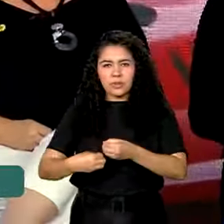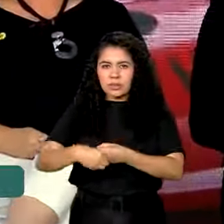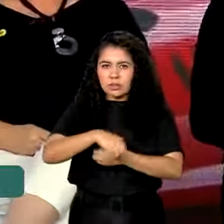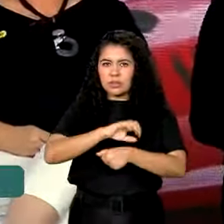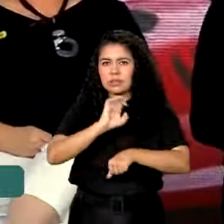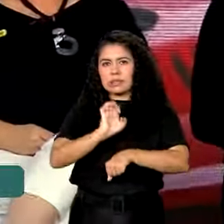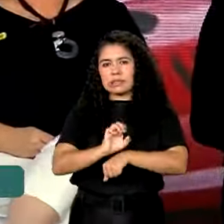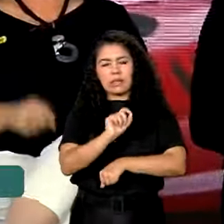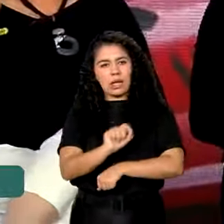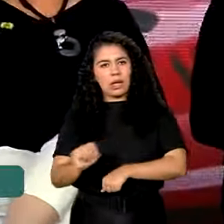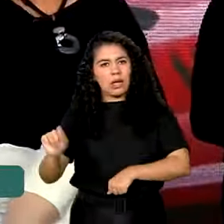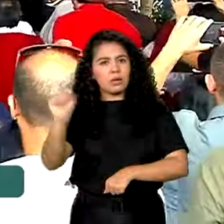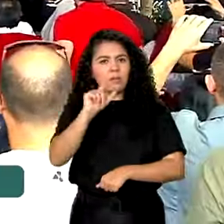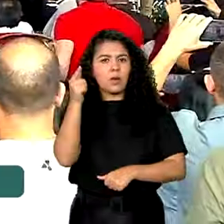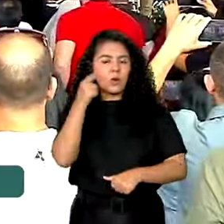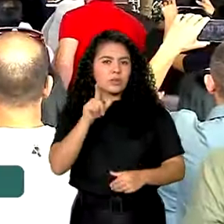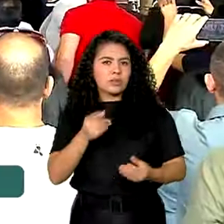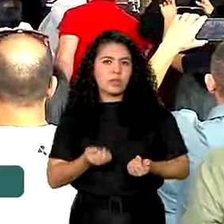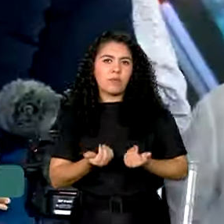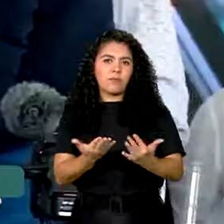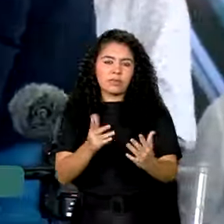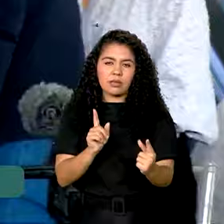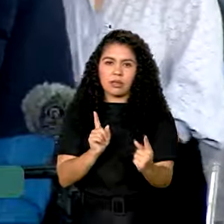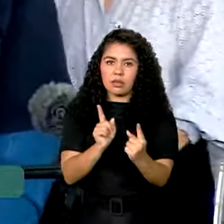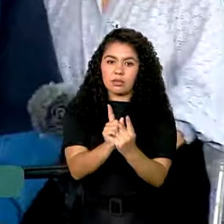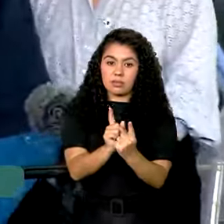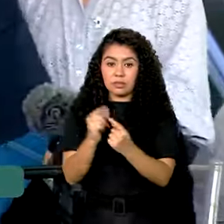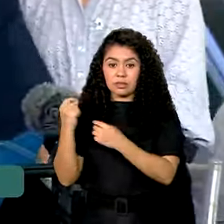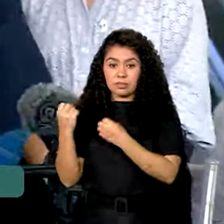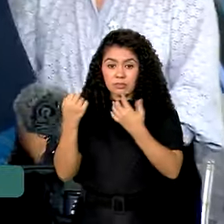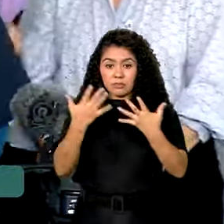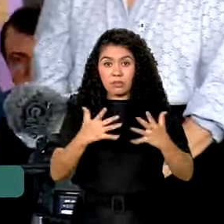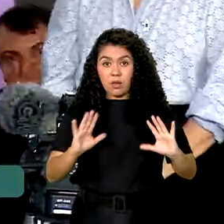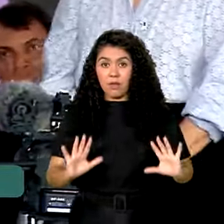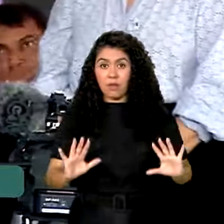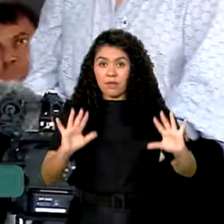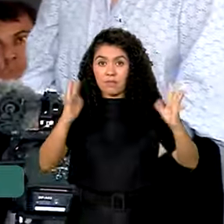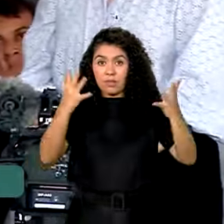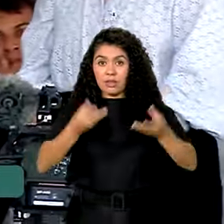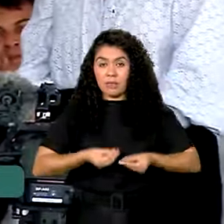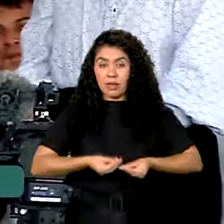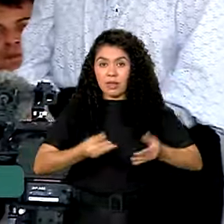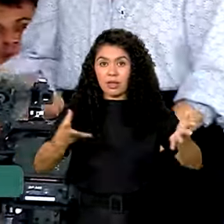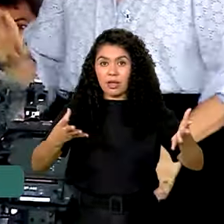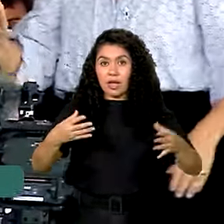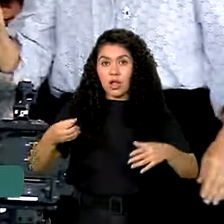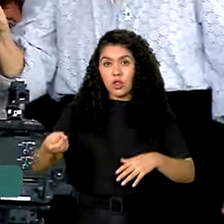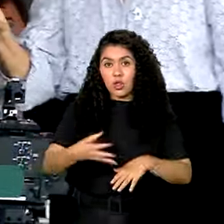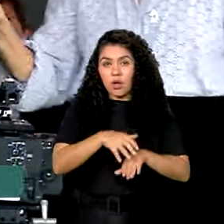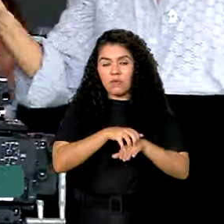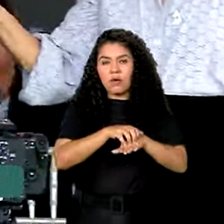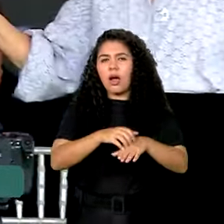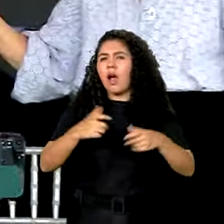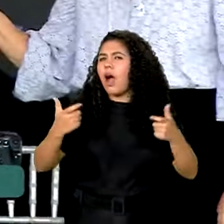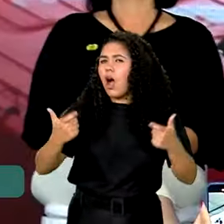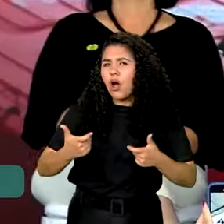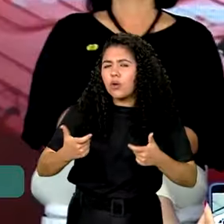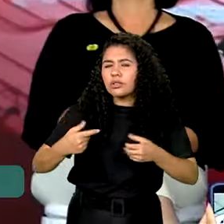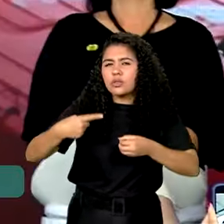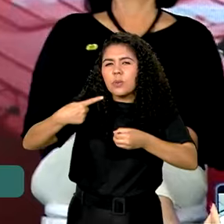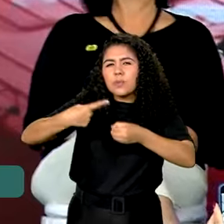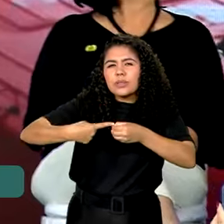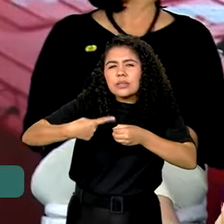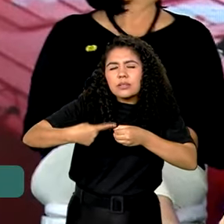com atendimento do SAMU. O evento de entrega das novas ambulâncias aconteceu em Salto, no interior paulista.